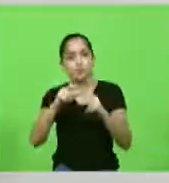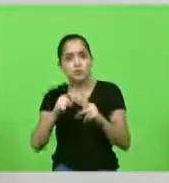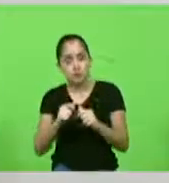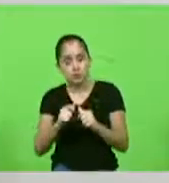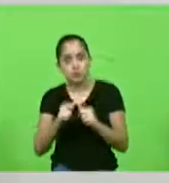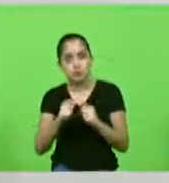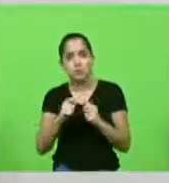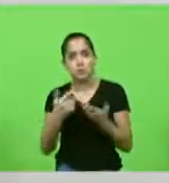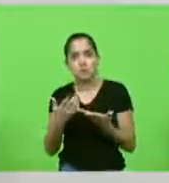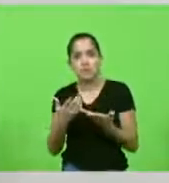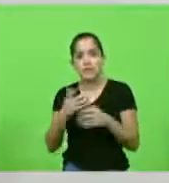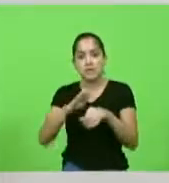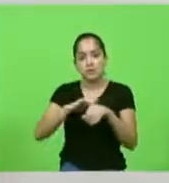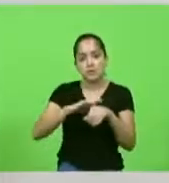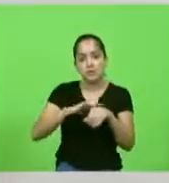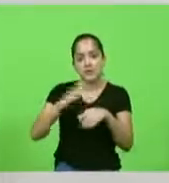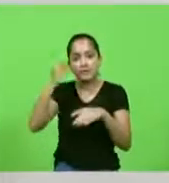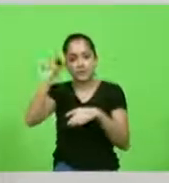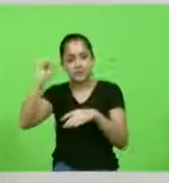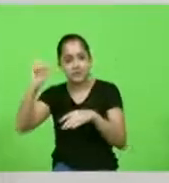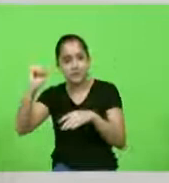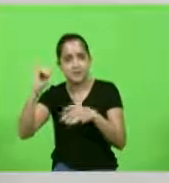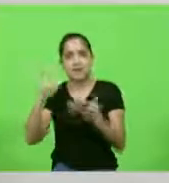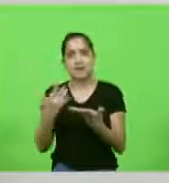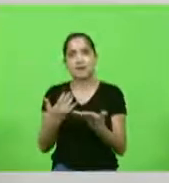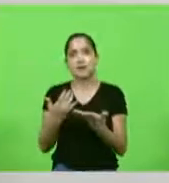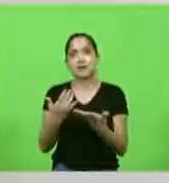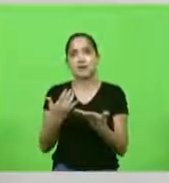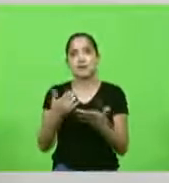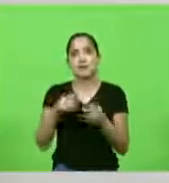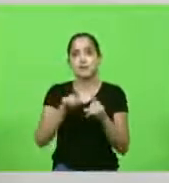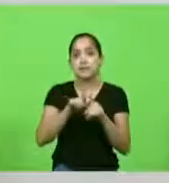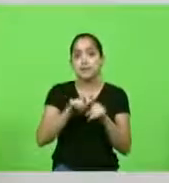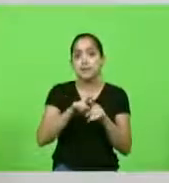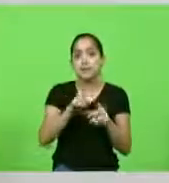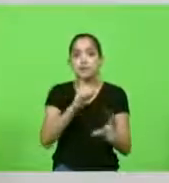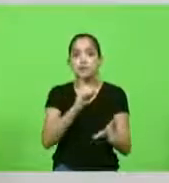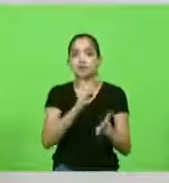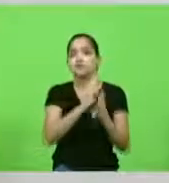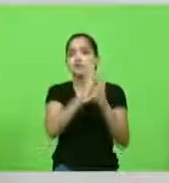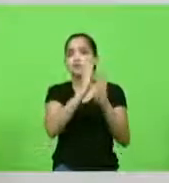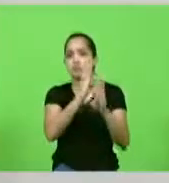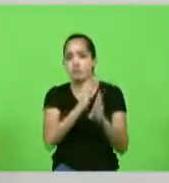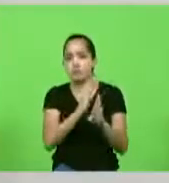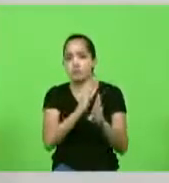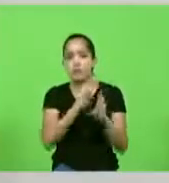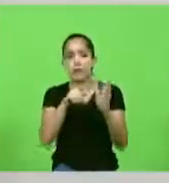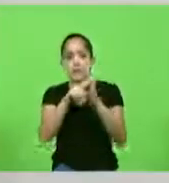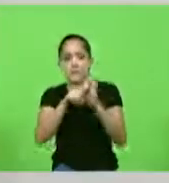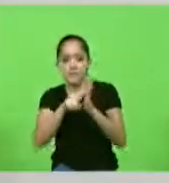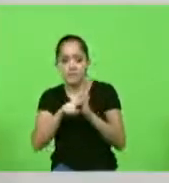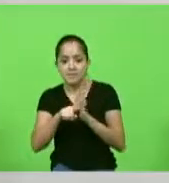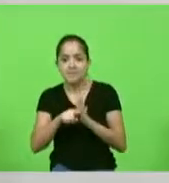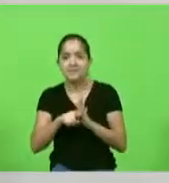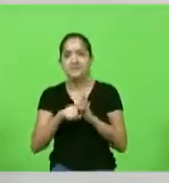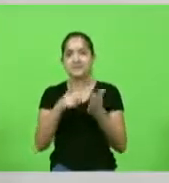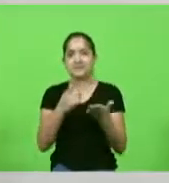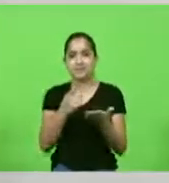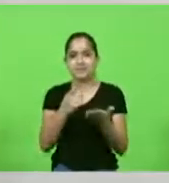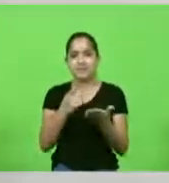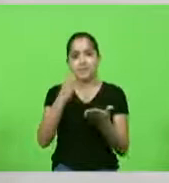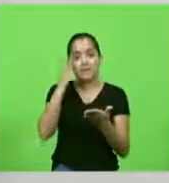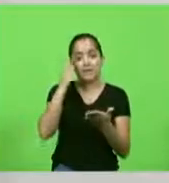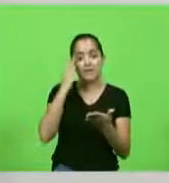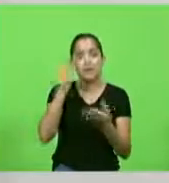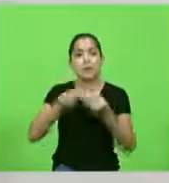termos de doenças desses animais quando descobrem uma doença pesquisa que é feita para já descobrir a vacina